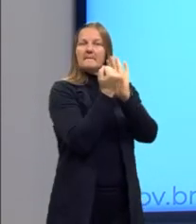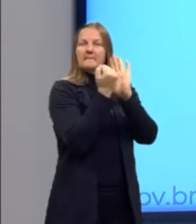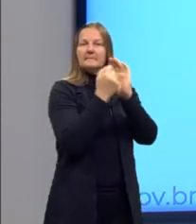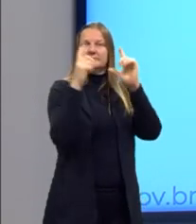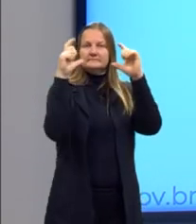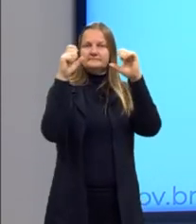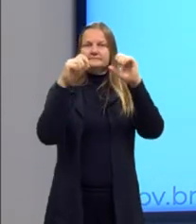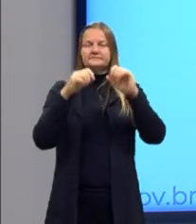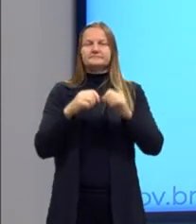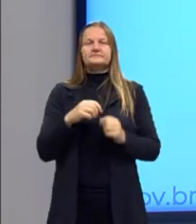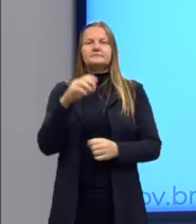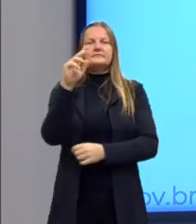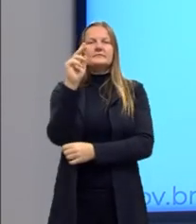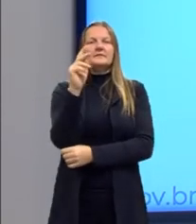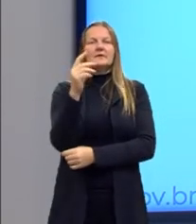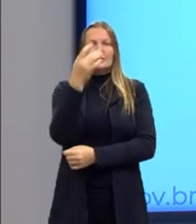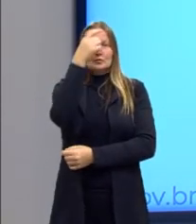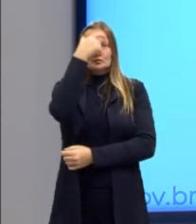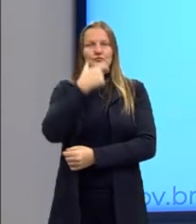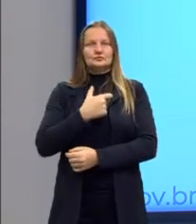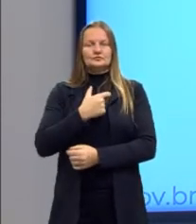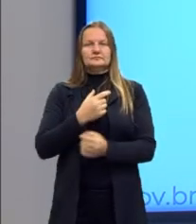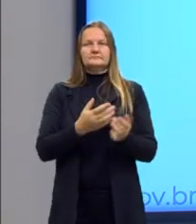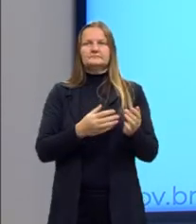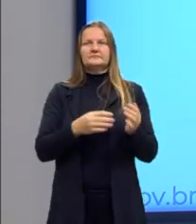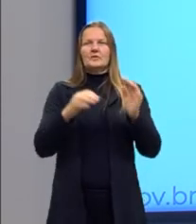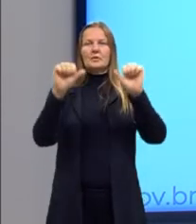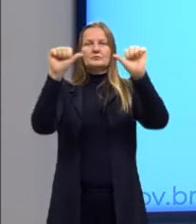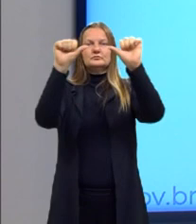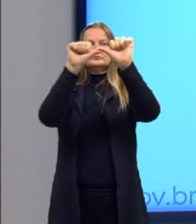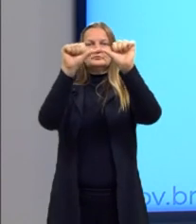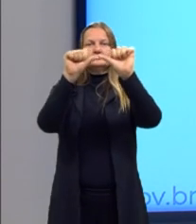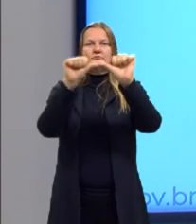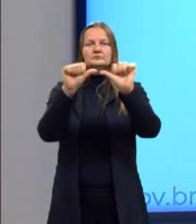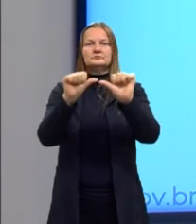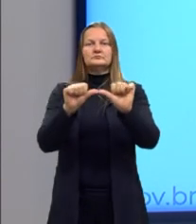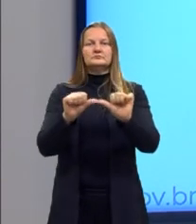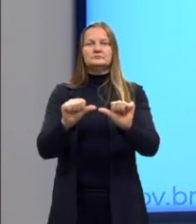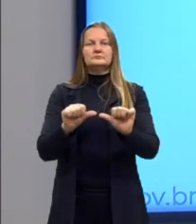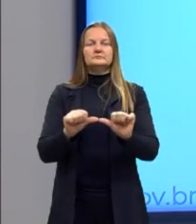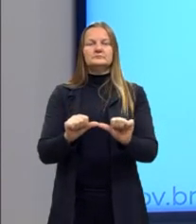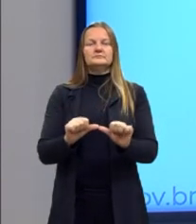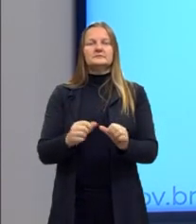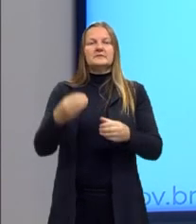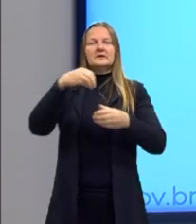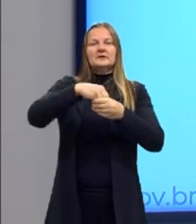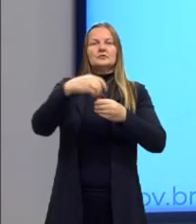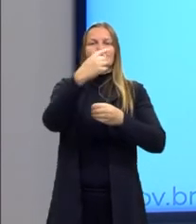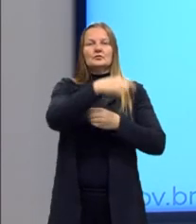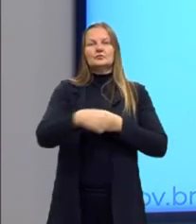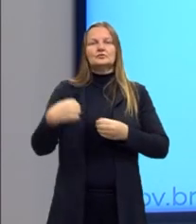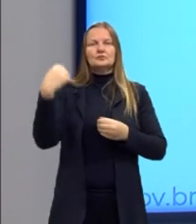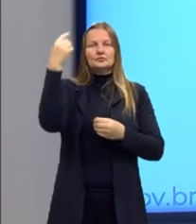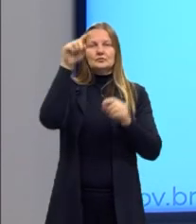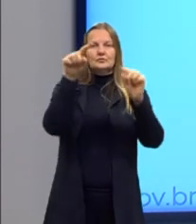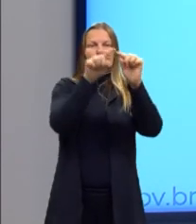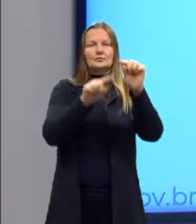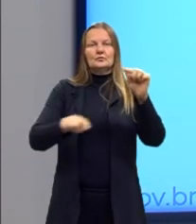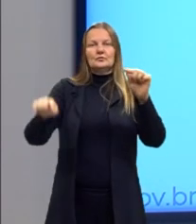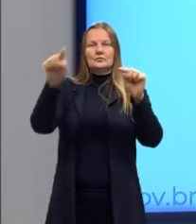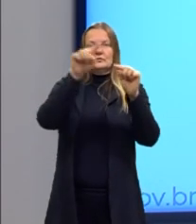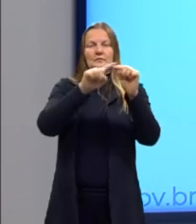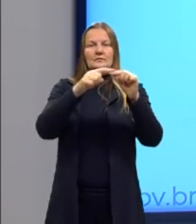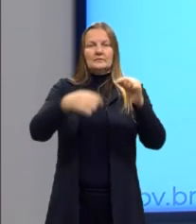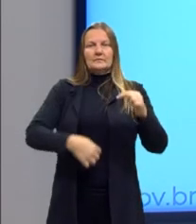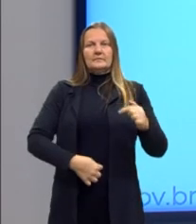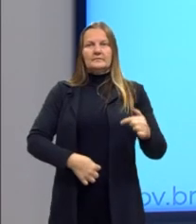O desafio consistia em apresentar uma figura dentro de um ciclo, de modo que o umbigo